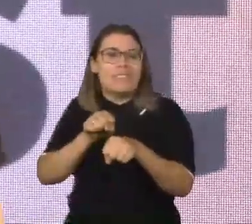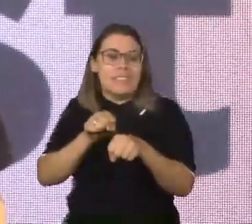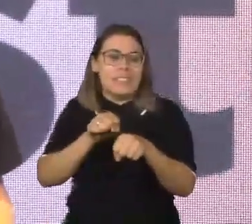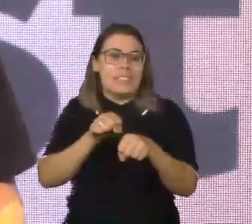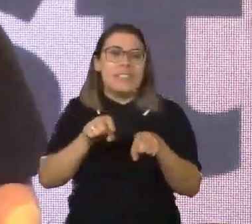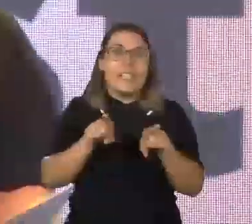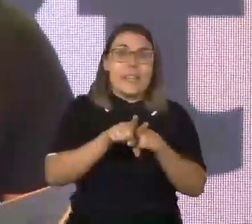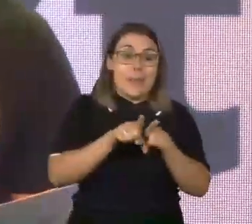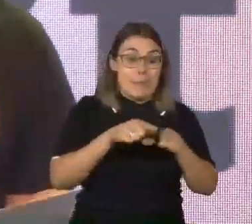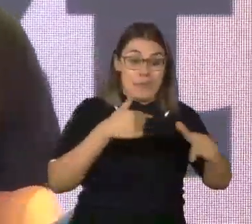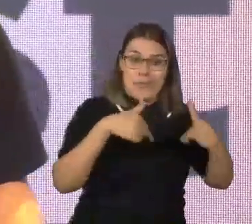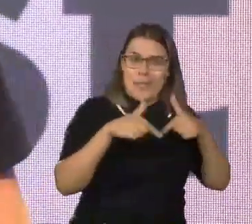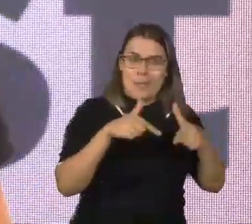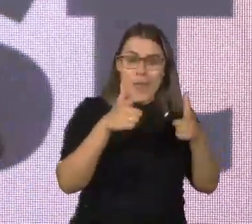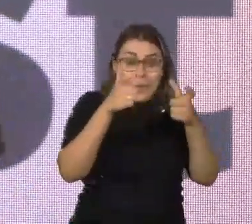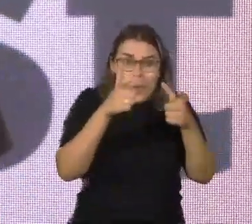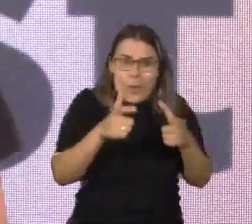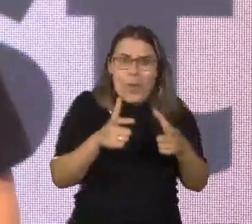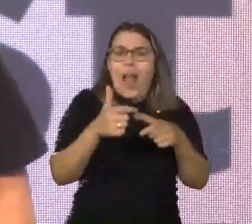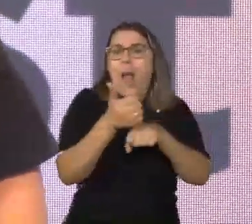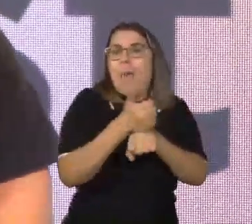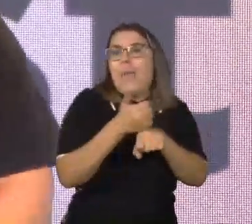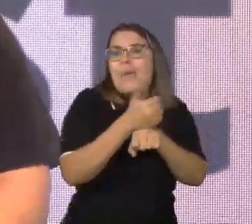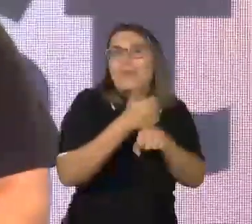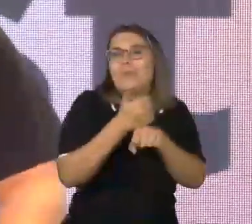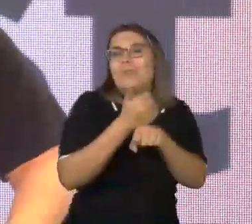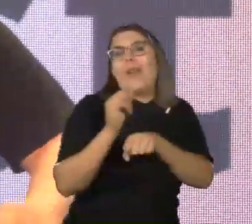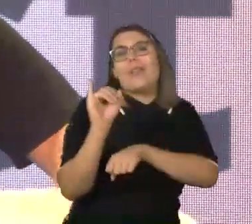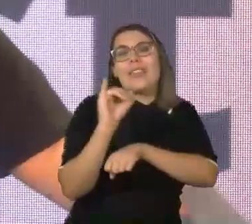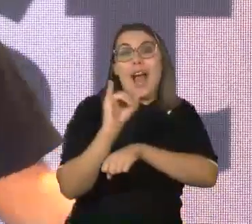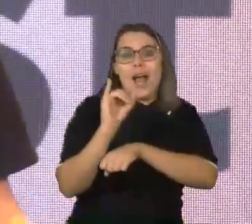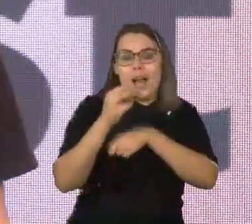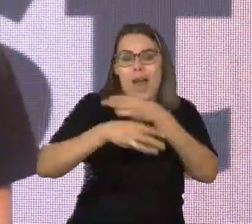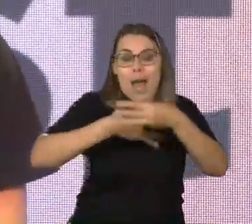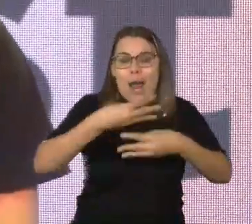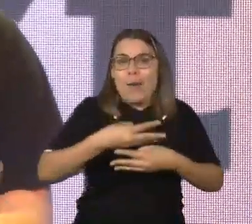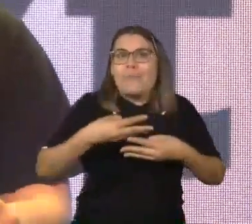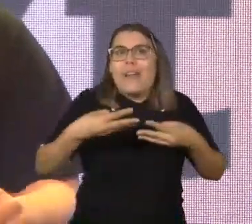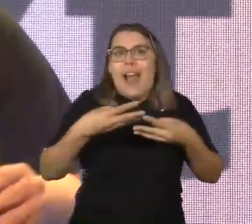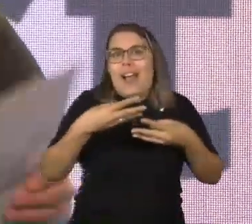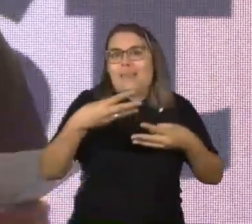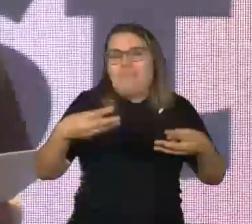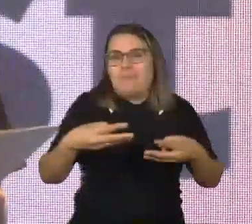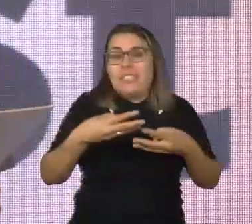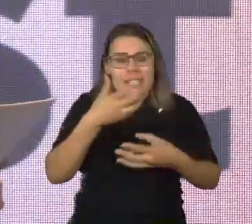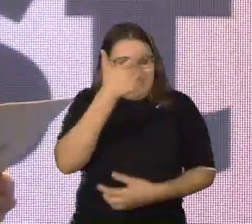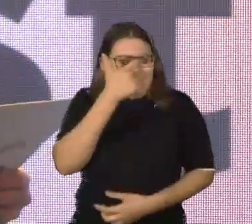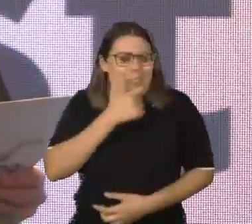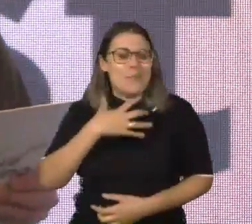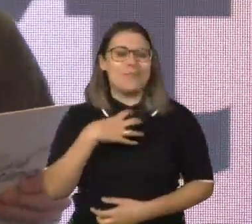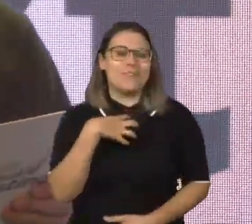trattoria italiana. Lá, eu me sinto à vontade de fazer as minhas coisas.